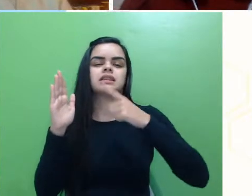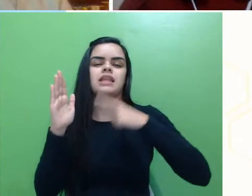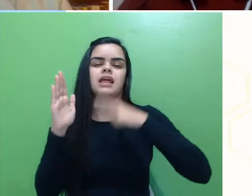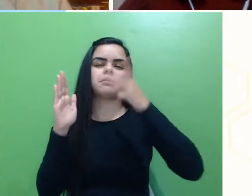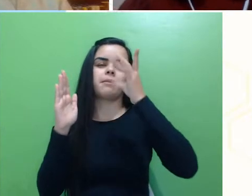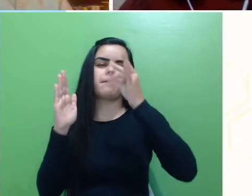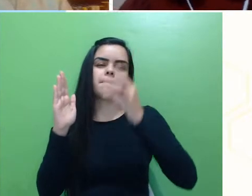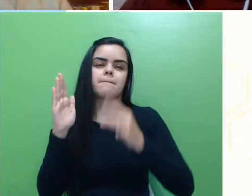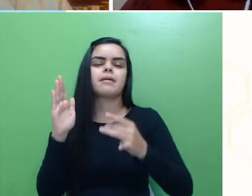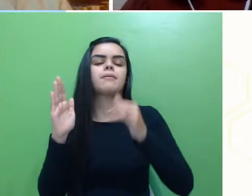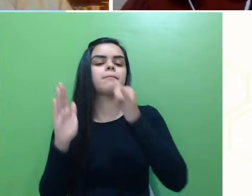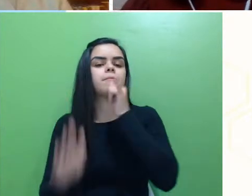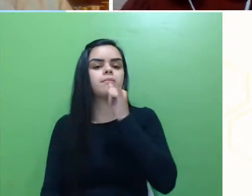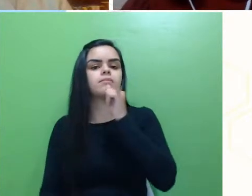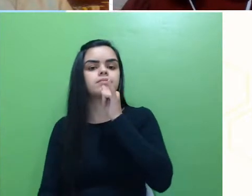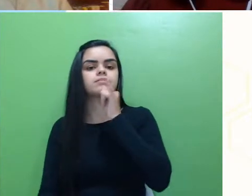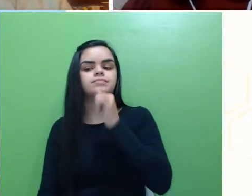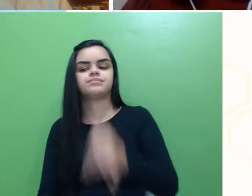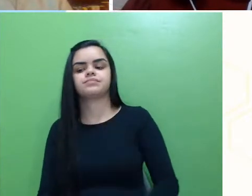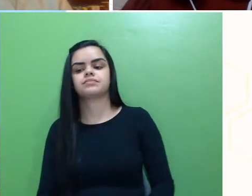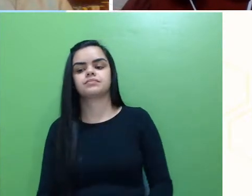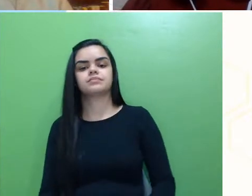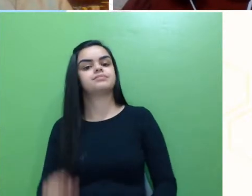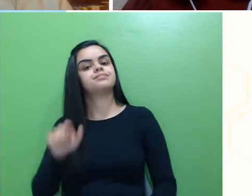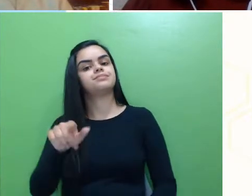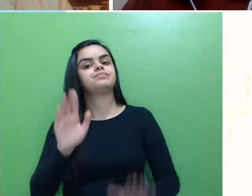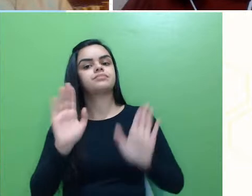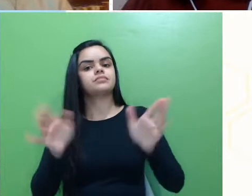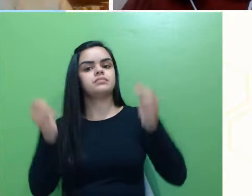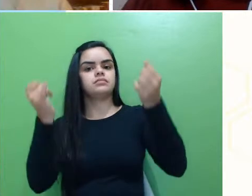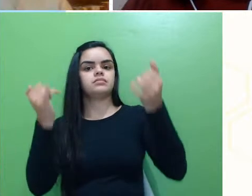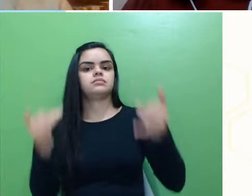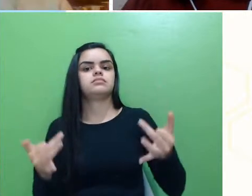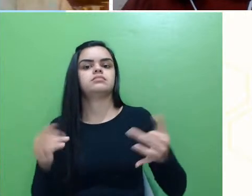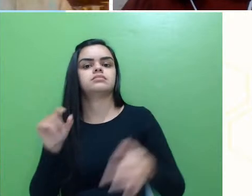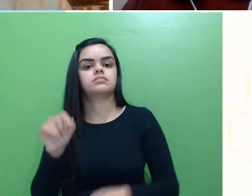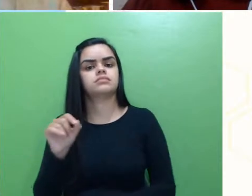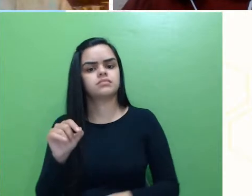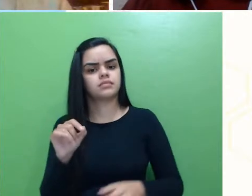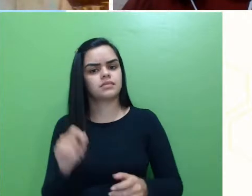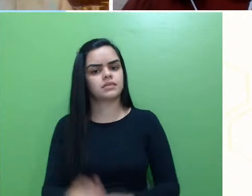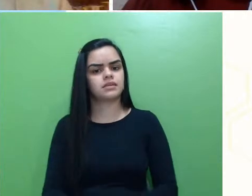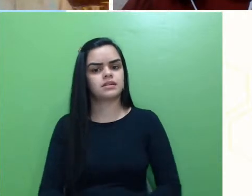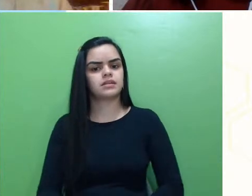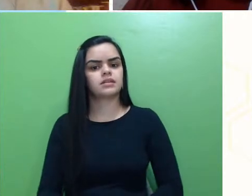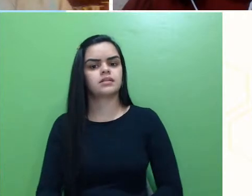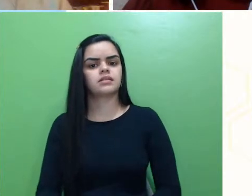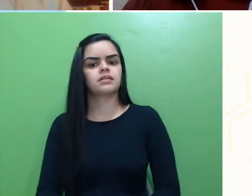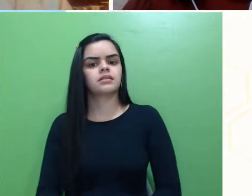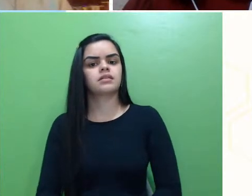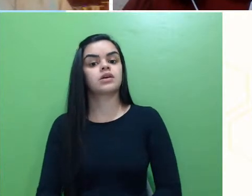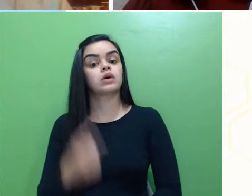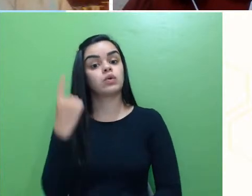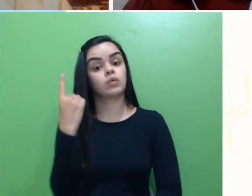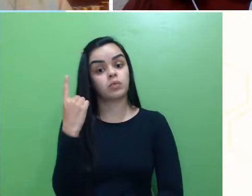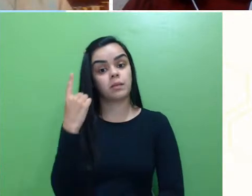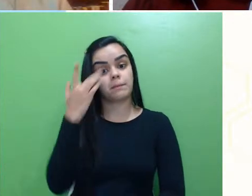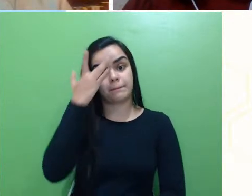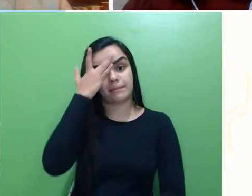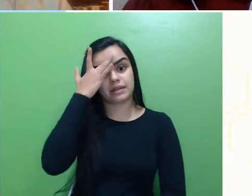então, por exemplo, né, essa questão que a Camila comentou. É permitida, é permitido a uma pessoa